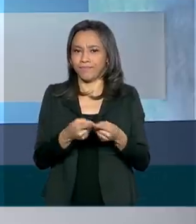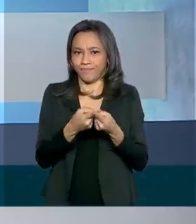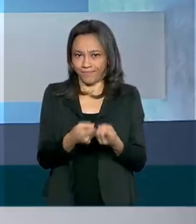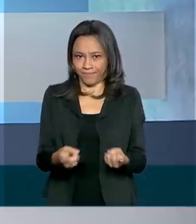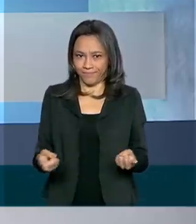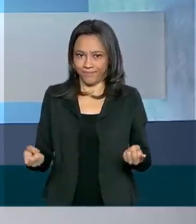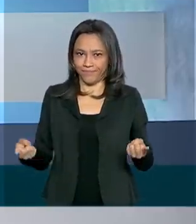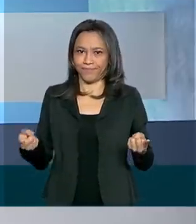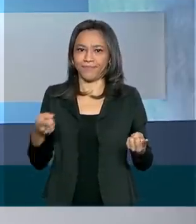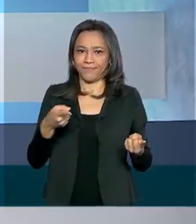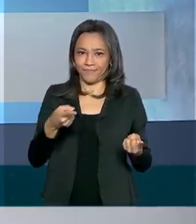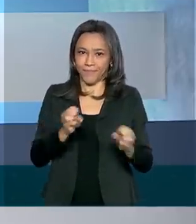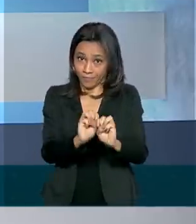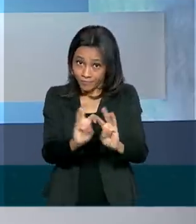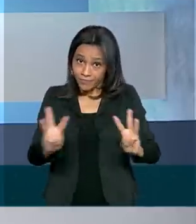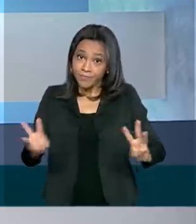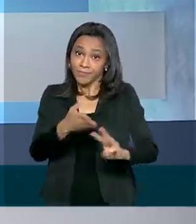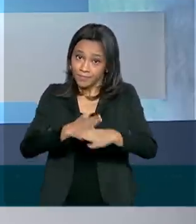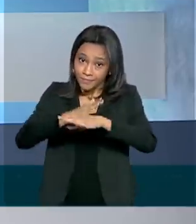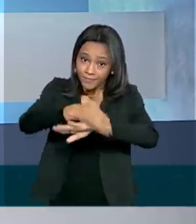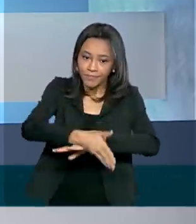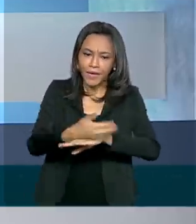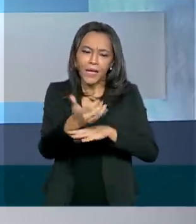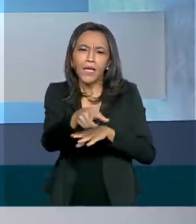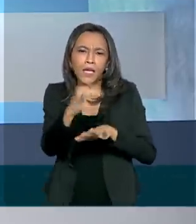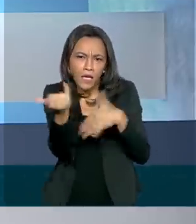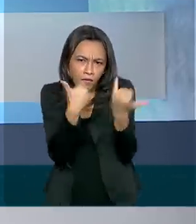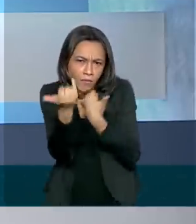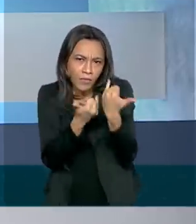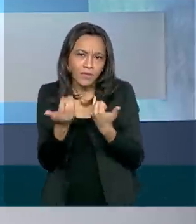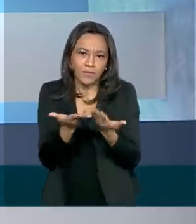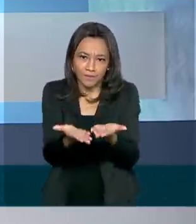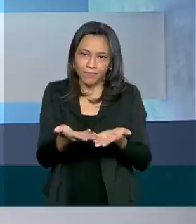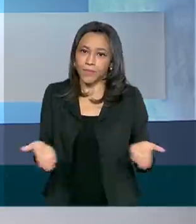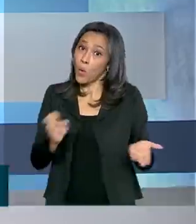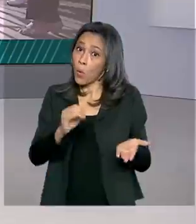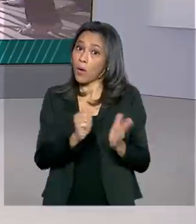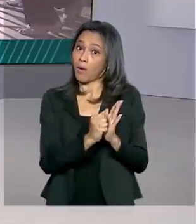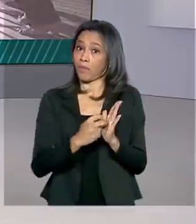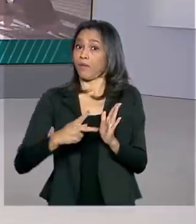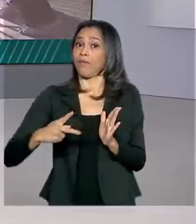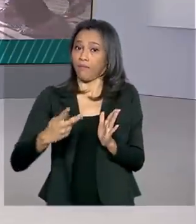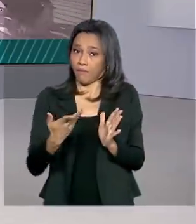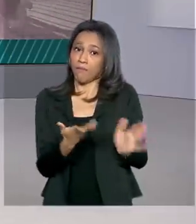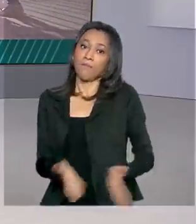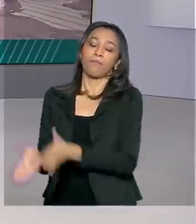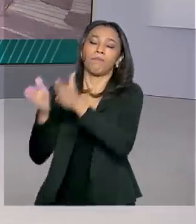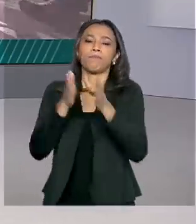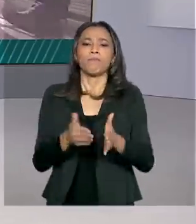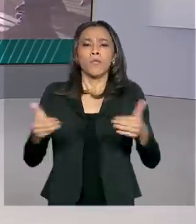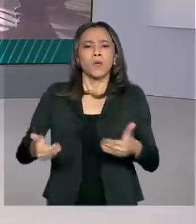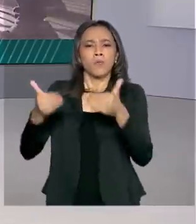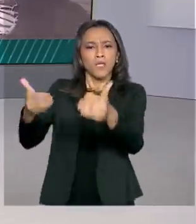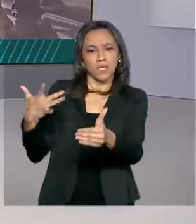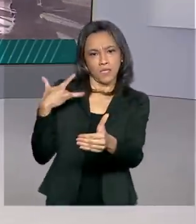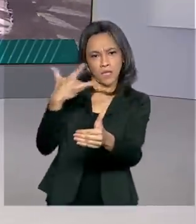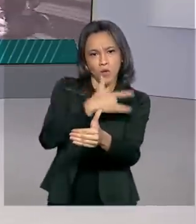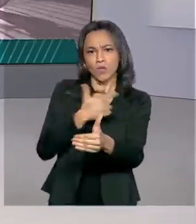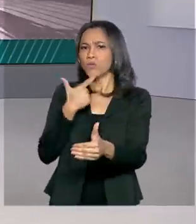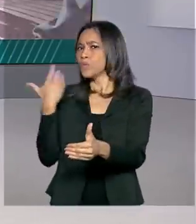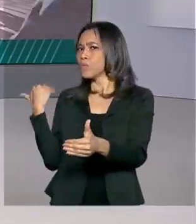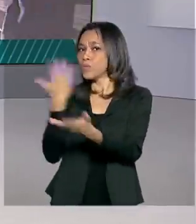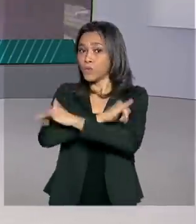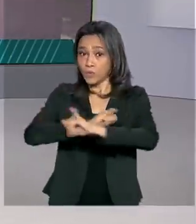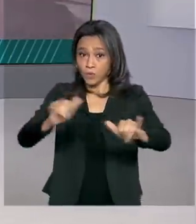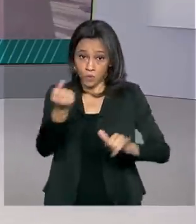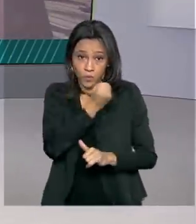auxílio.caixa.gov.br ou o aplicativo. O Ministério da Saúde divulgou o número de